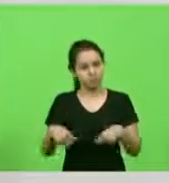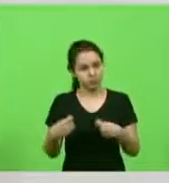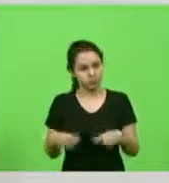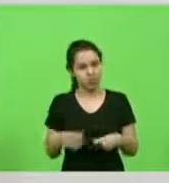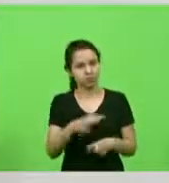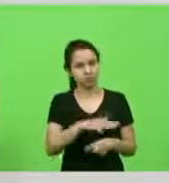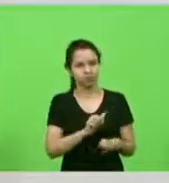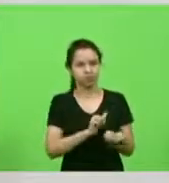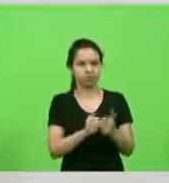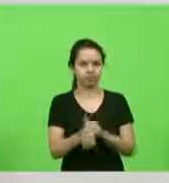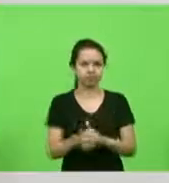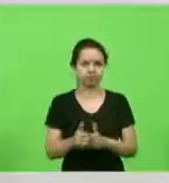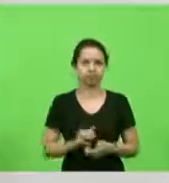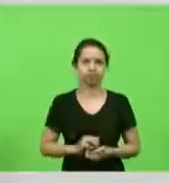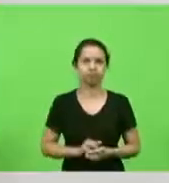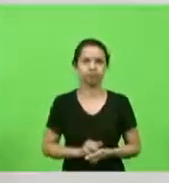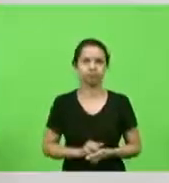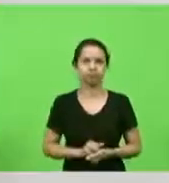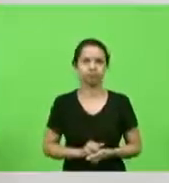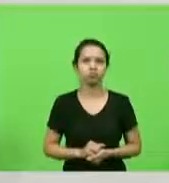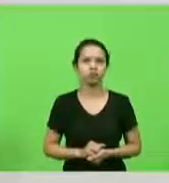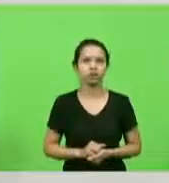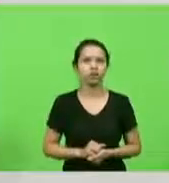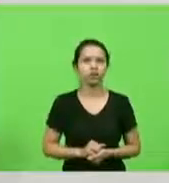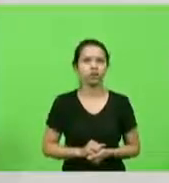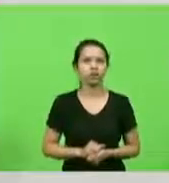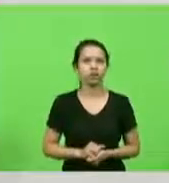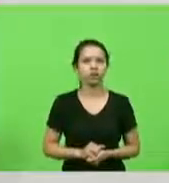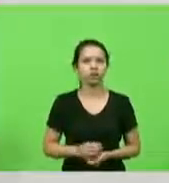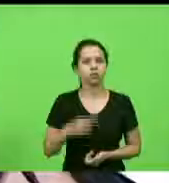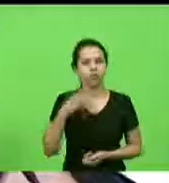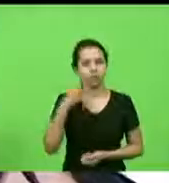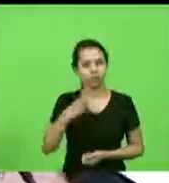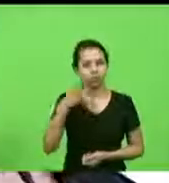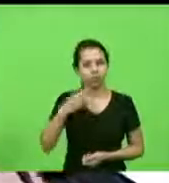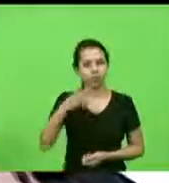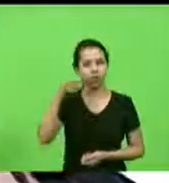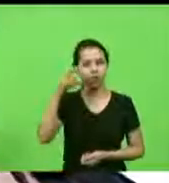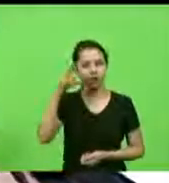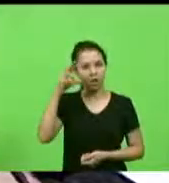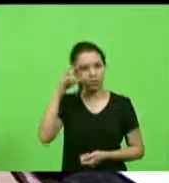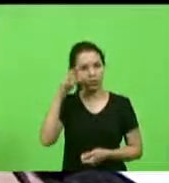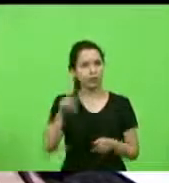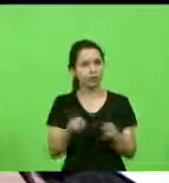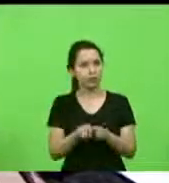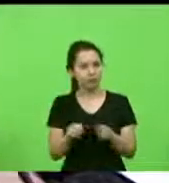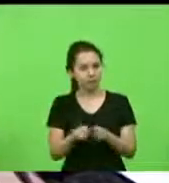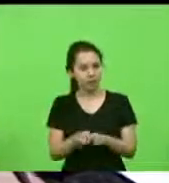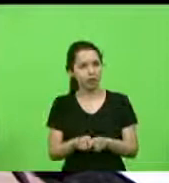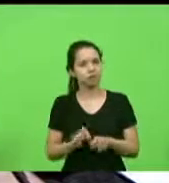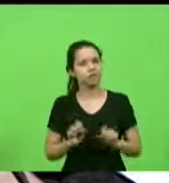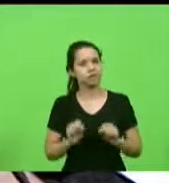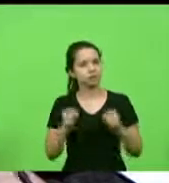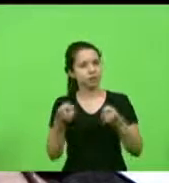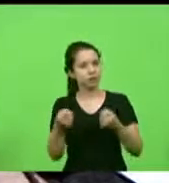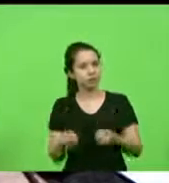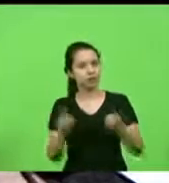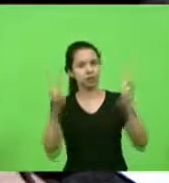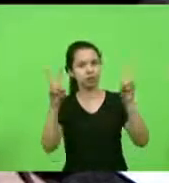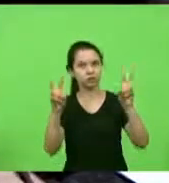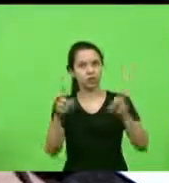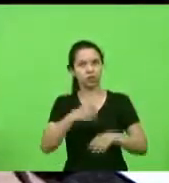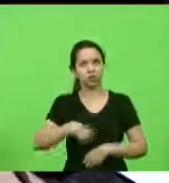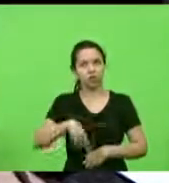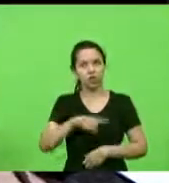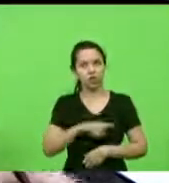parte a vossa excelência deputado Alba também um defensor dessa causa estamos aí acompanhando defendendo há algum